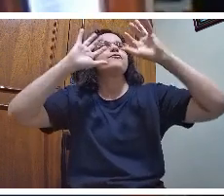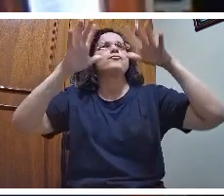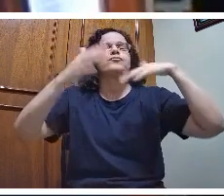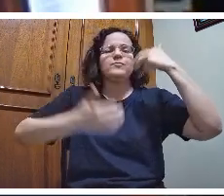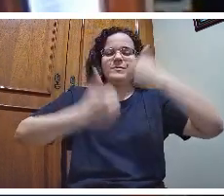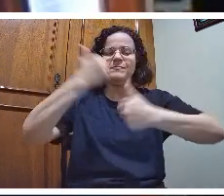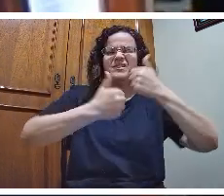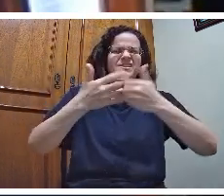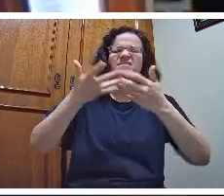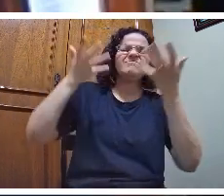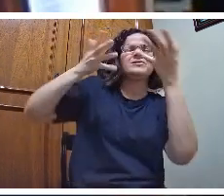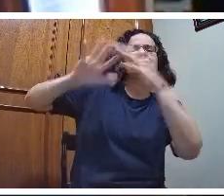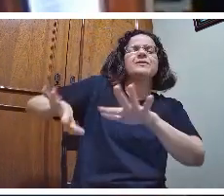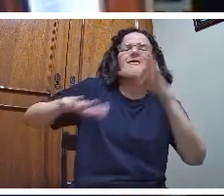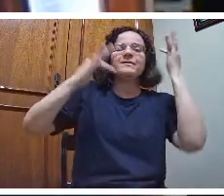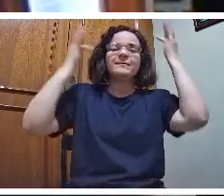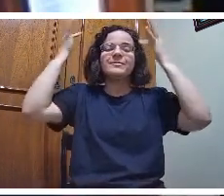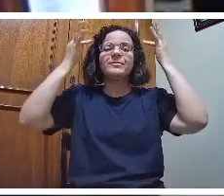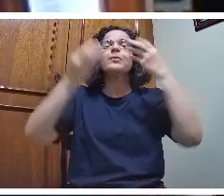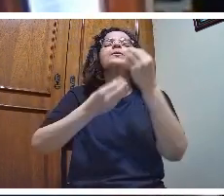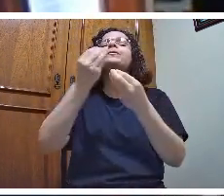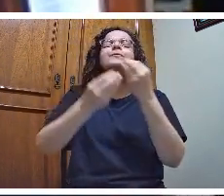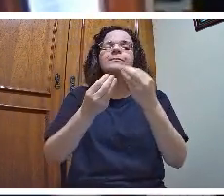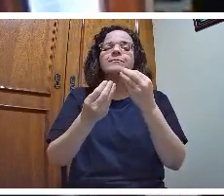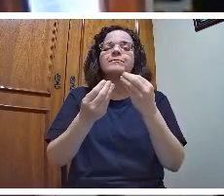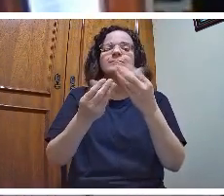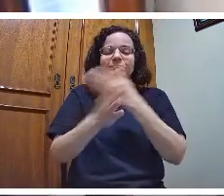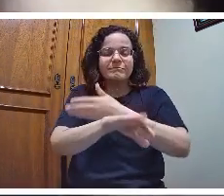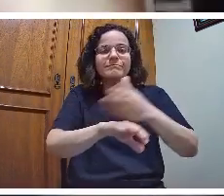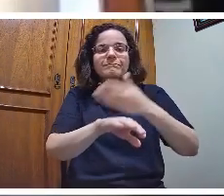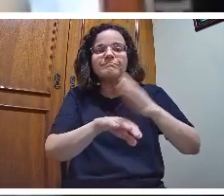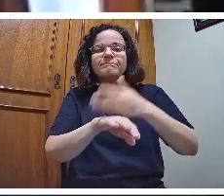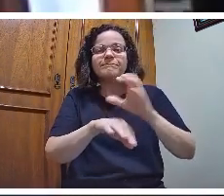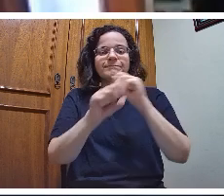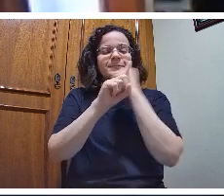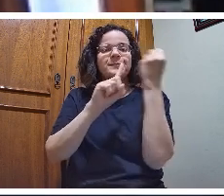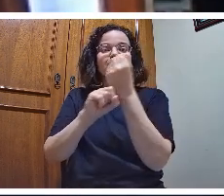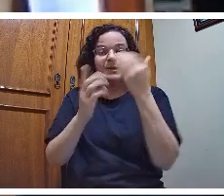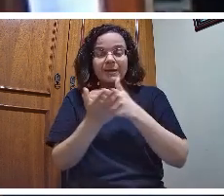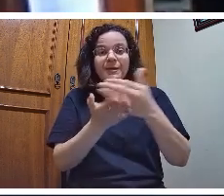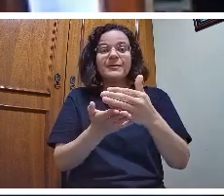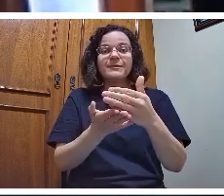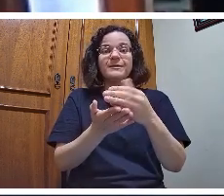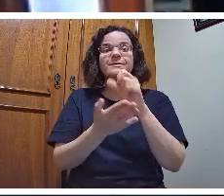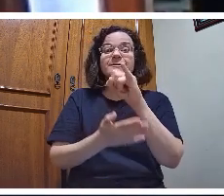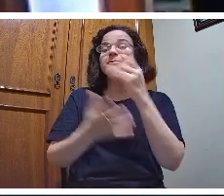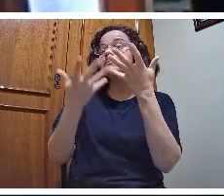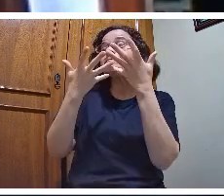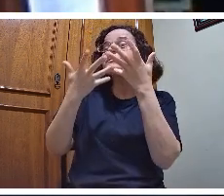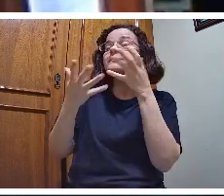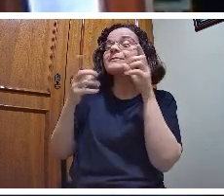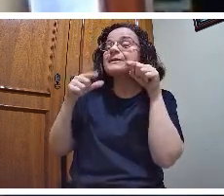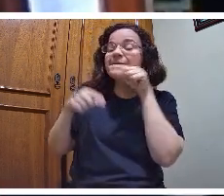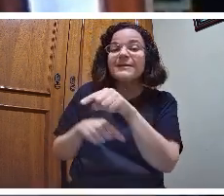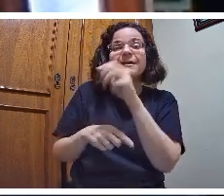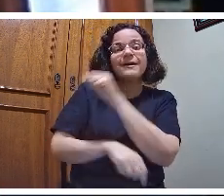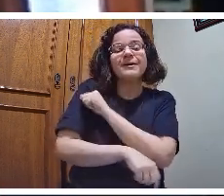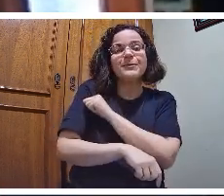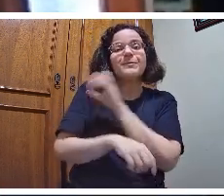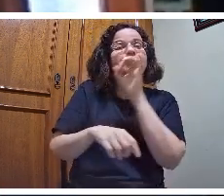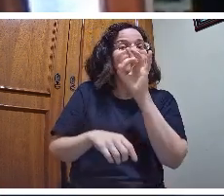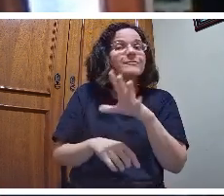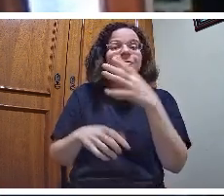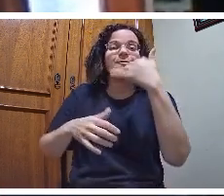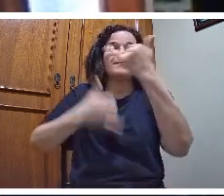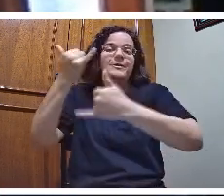teoria? Como é que eu vou começar com a prática social inicial, se eles querem jogar? Como é que eu vou jogar? Começa pelo jogo.